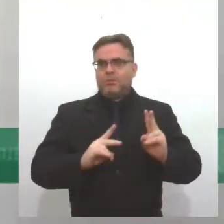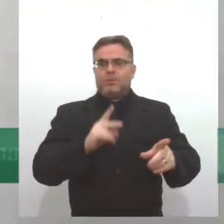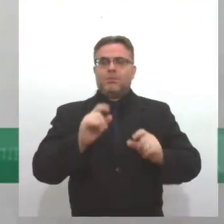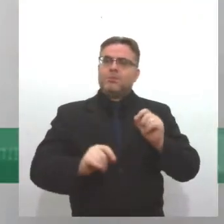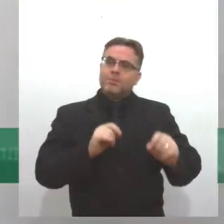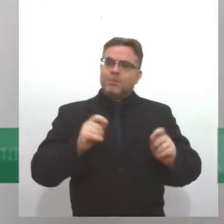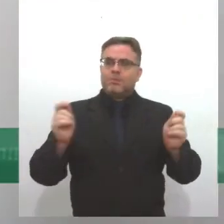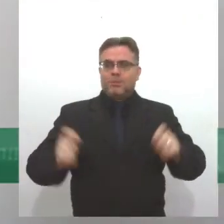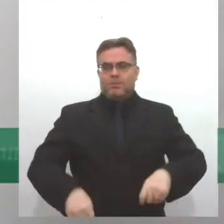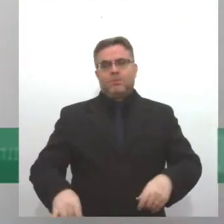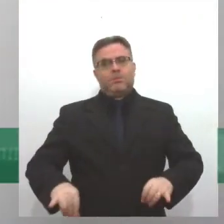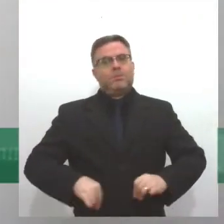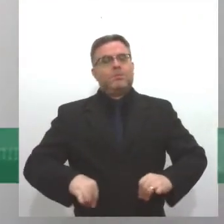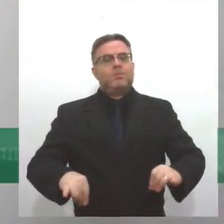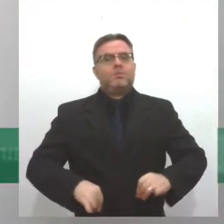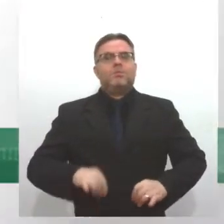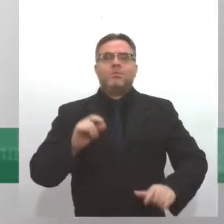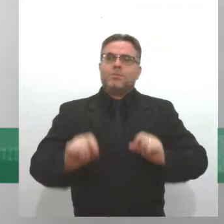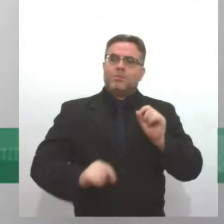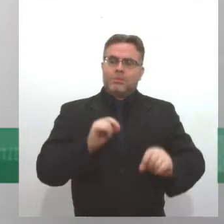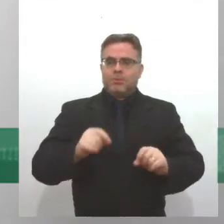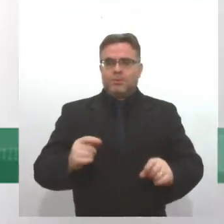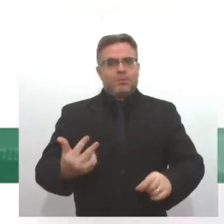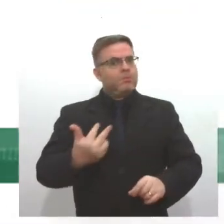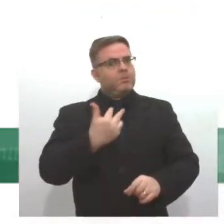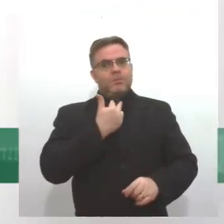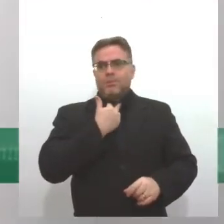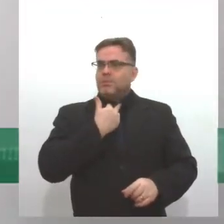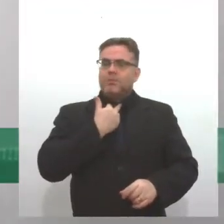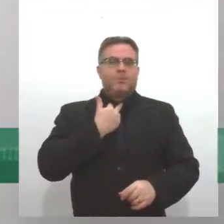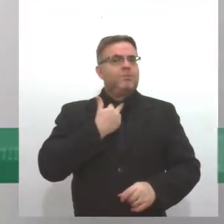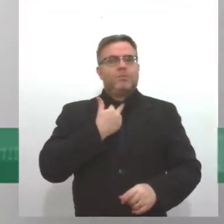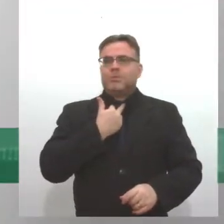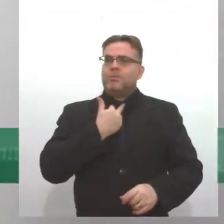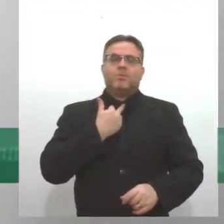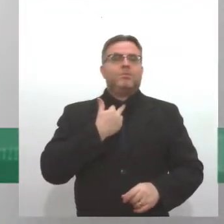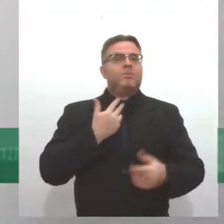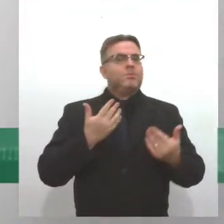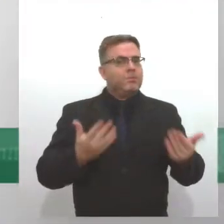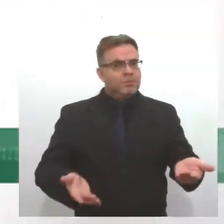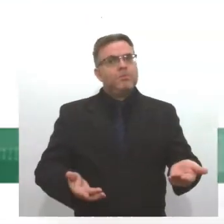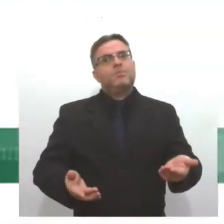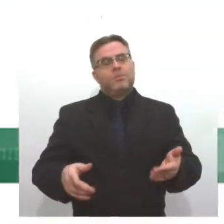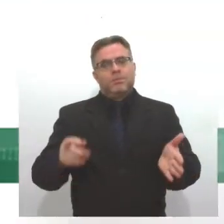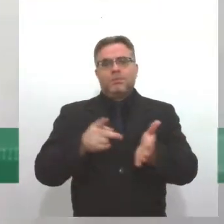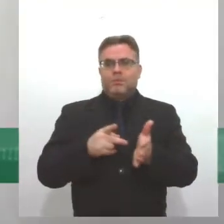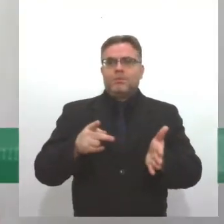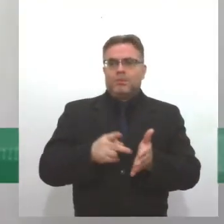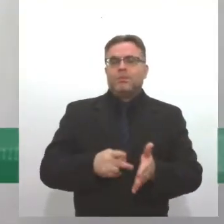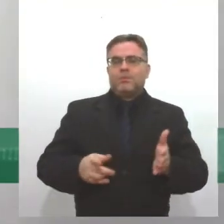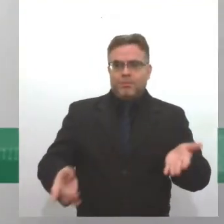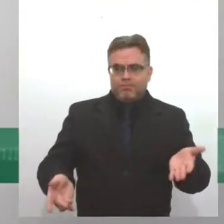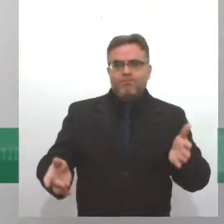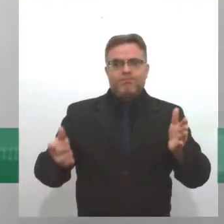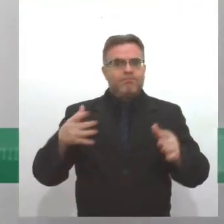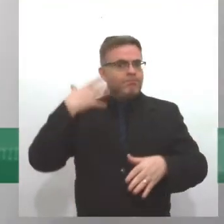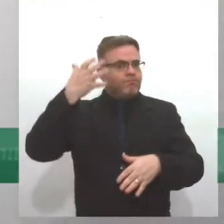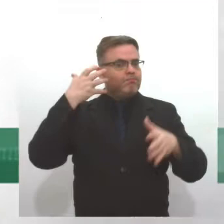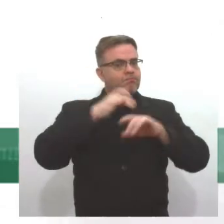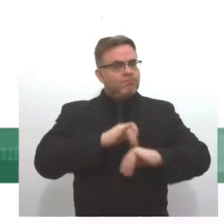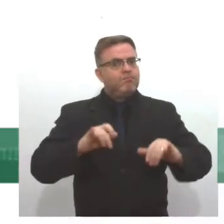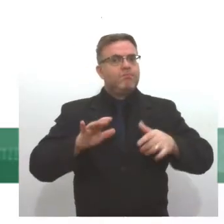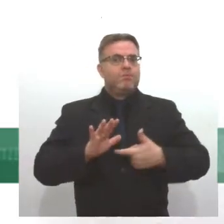cigano, tem que pagar. Agora, a gente não pode, às vezes, às vezes, da maneira que até a própria mídia, ela interpreta,